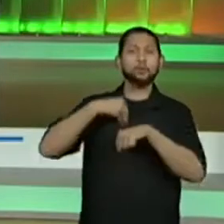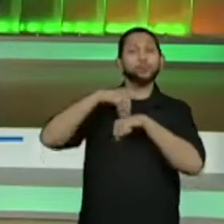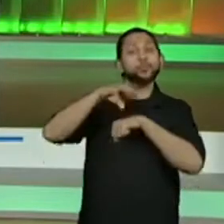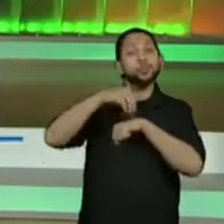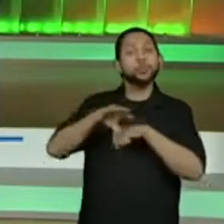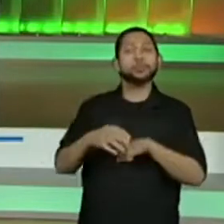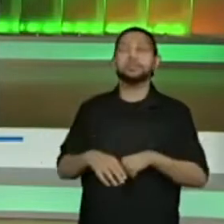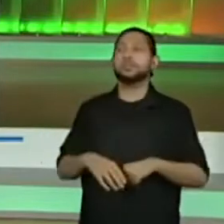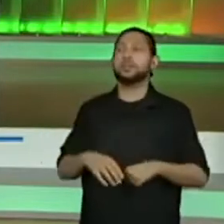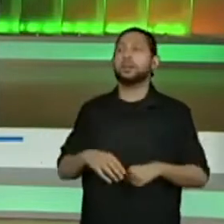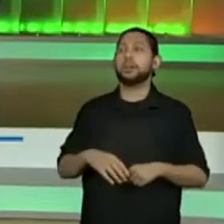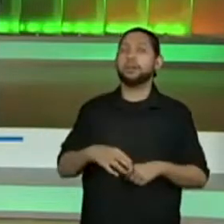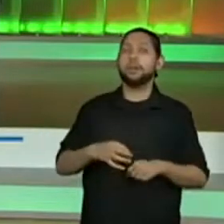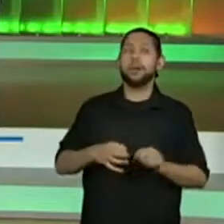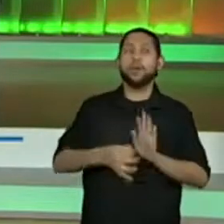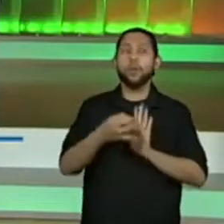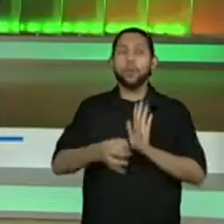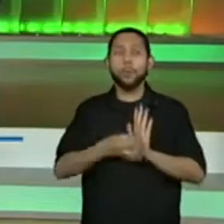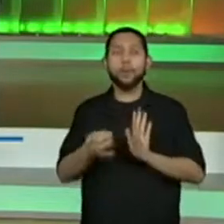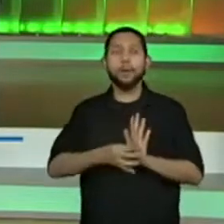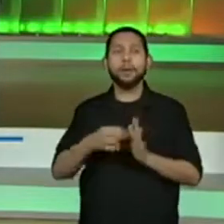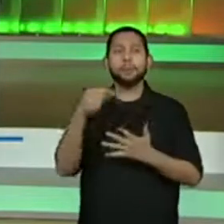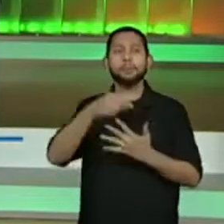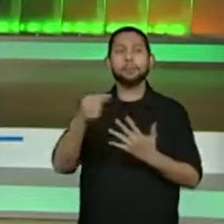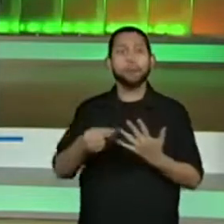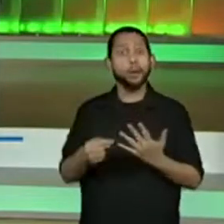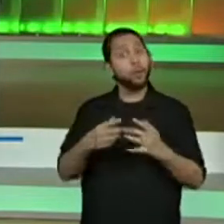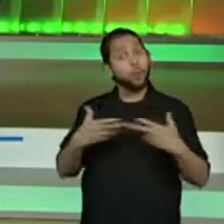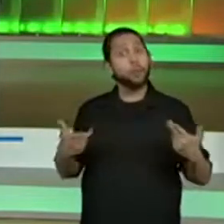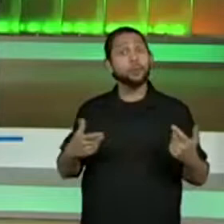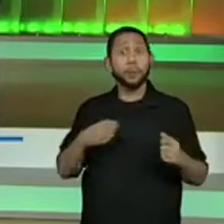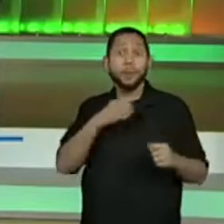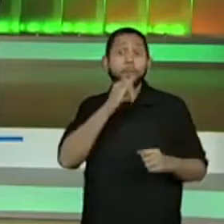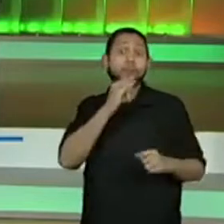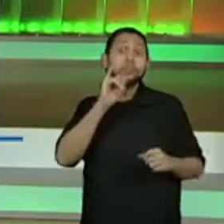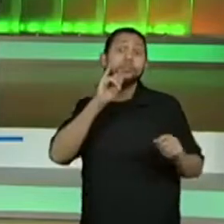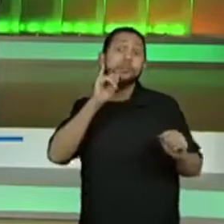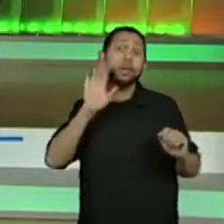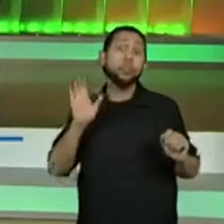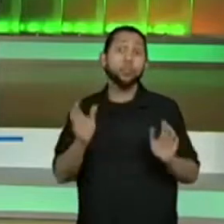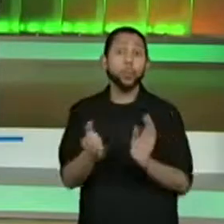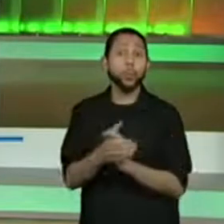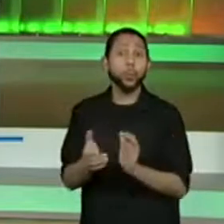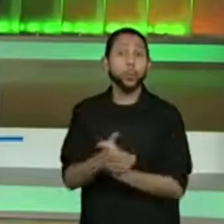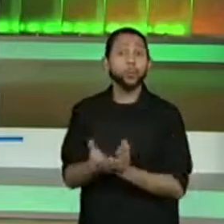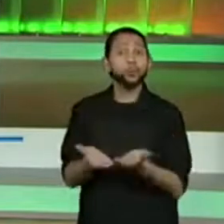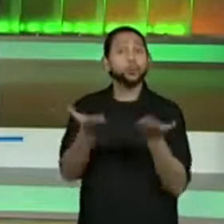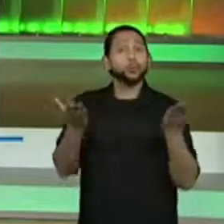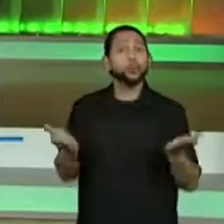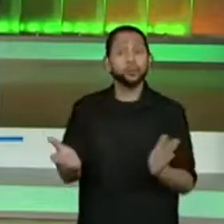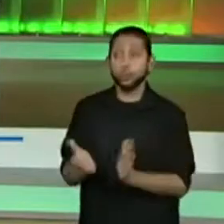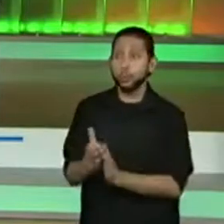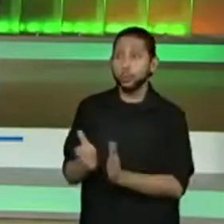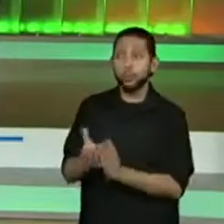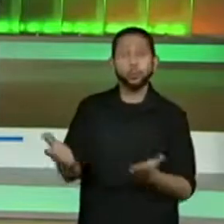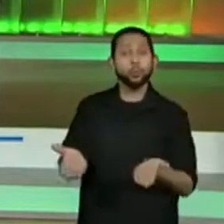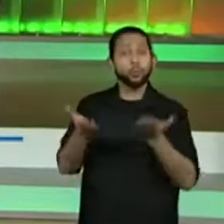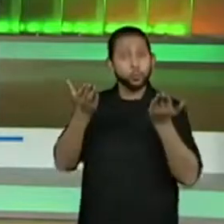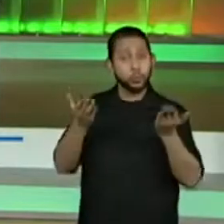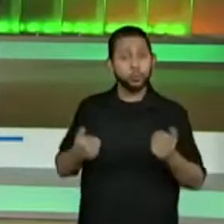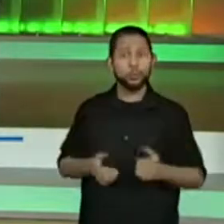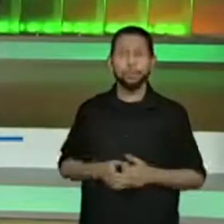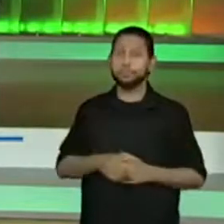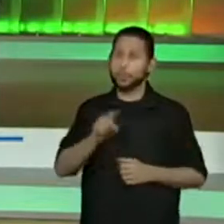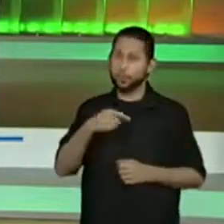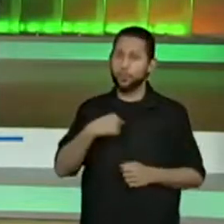Sugestão, argumentos, são todos pontos que podem... Elogios, só que tem um detalhe. Tudo isso aqui, eu vou destacar